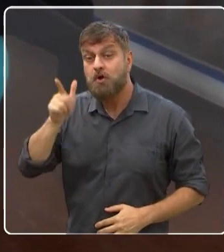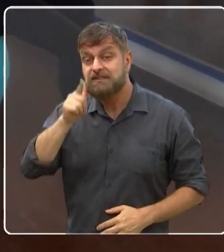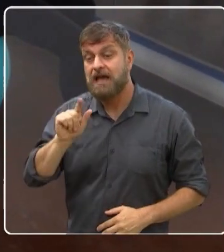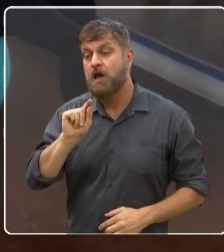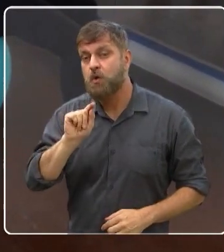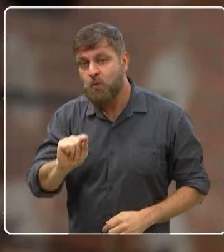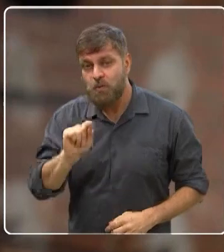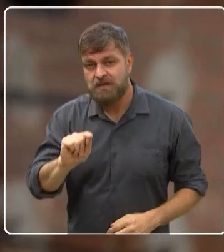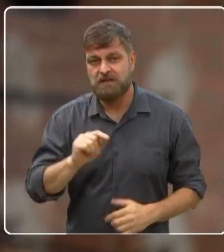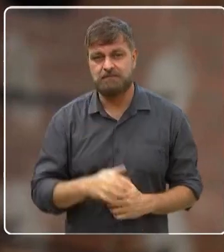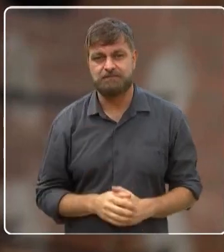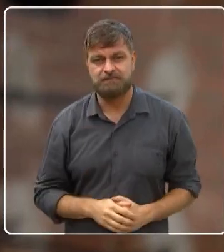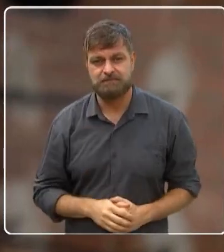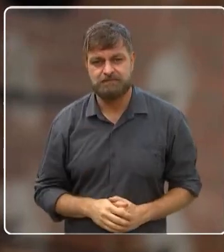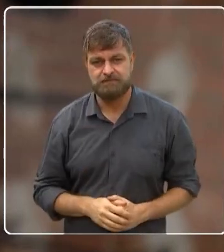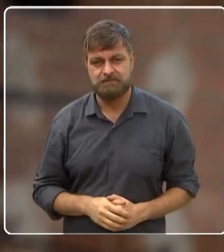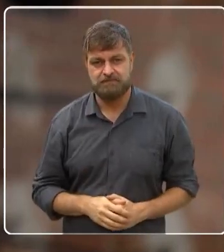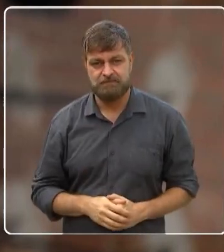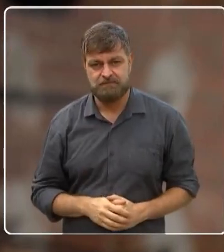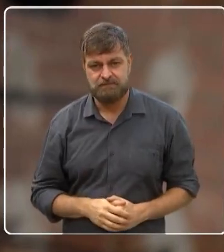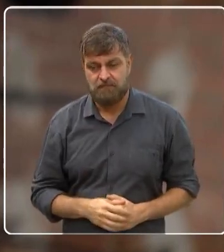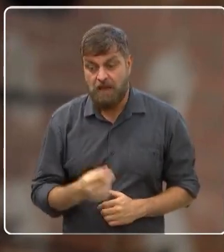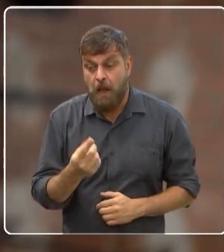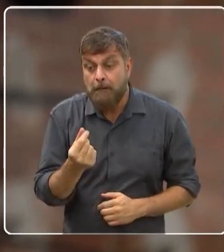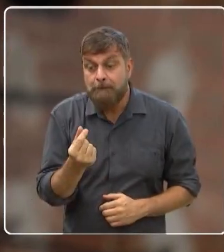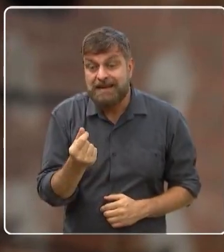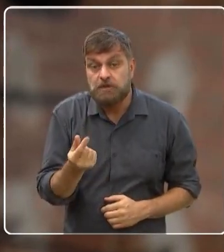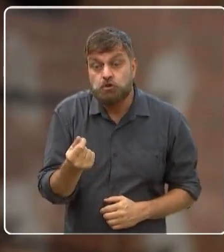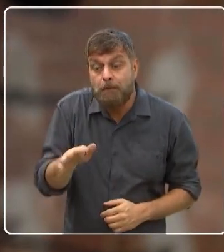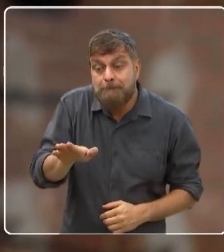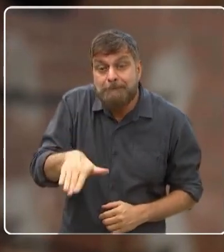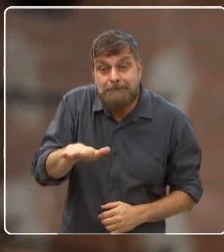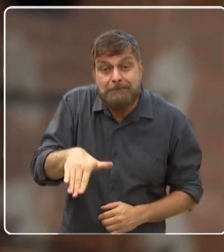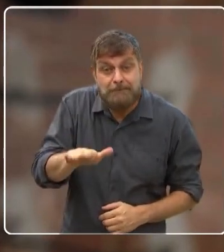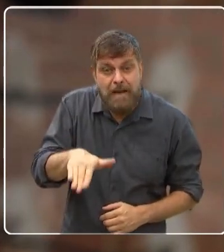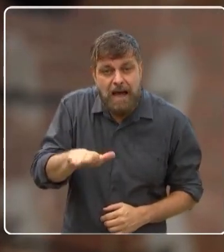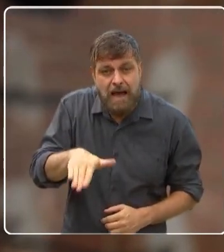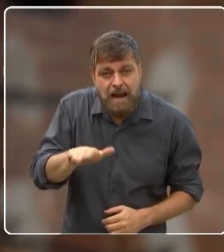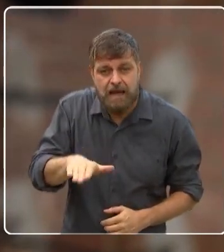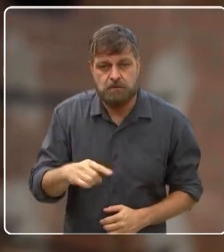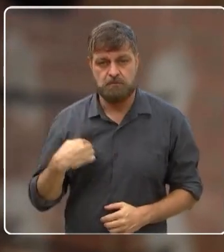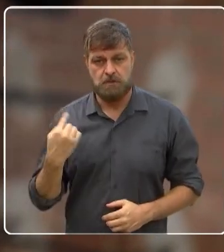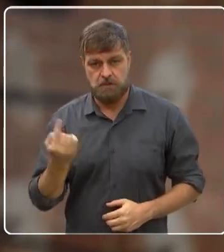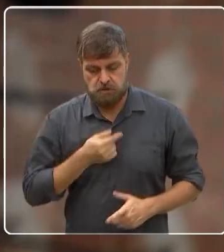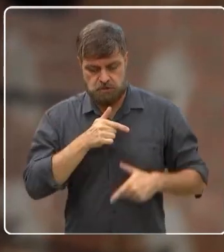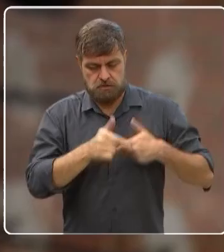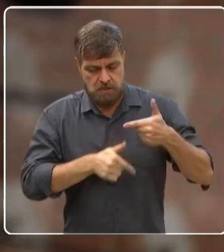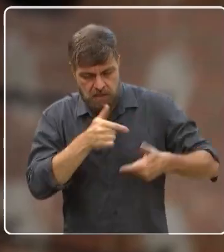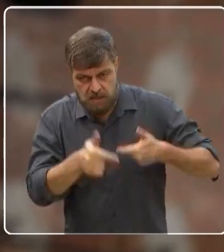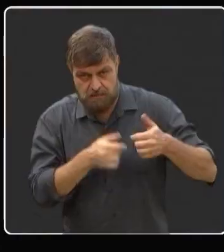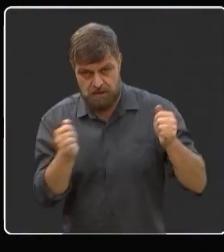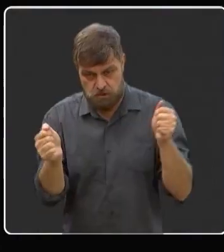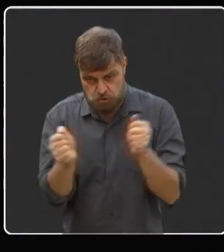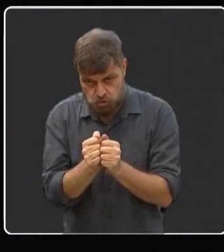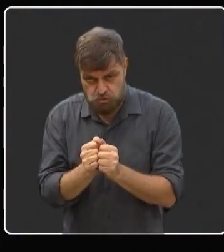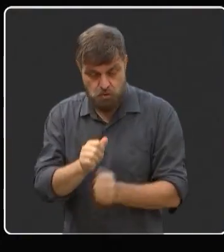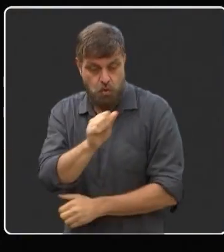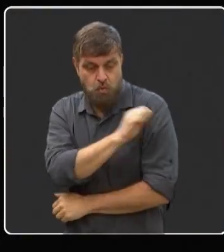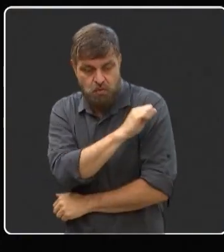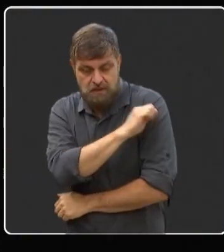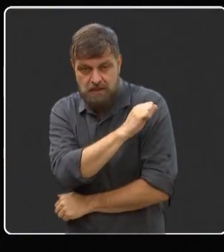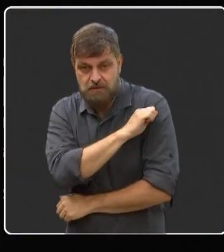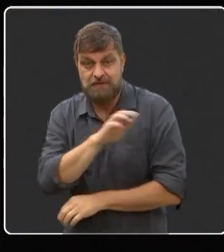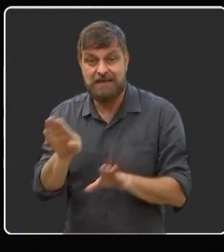um preço promocional. Ou seja, a gente trabalha com eles, em